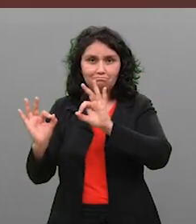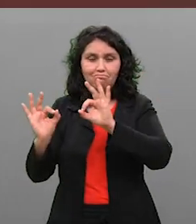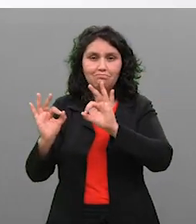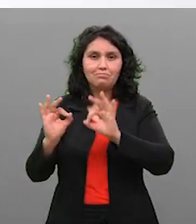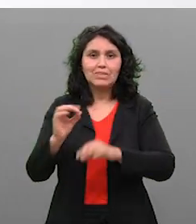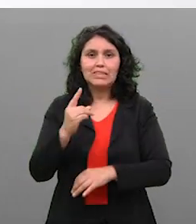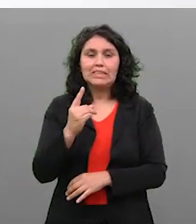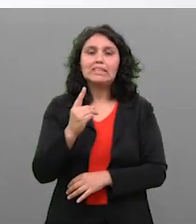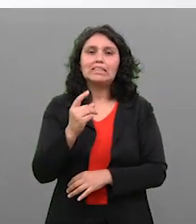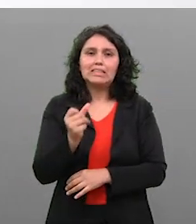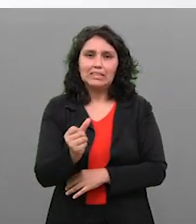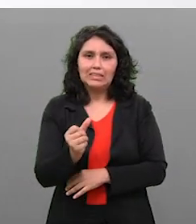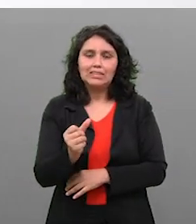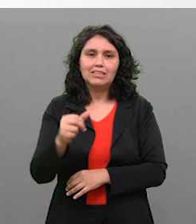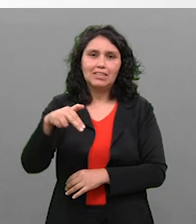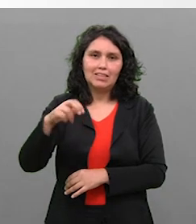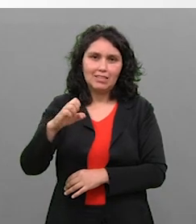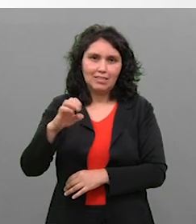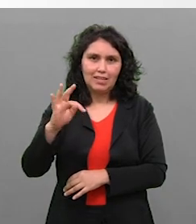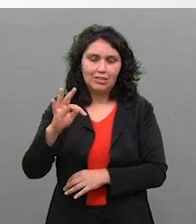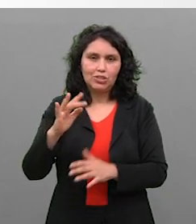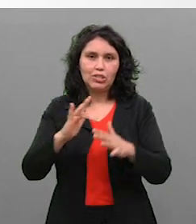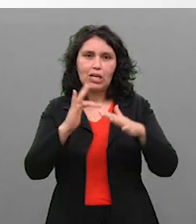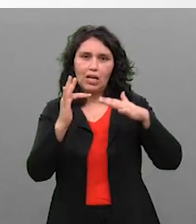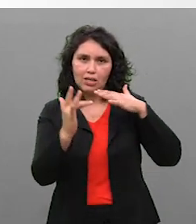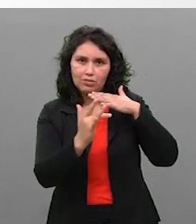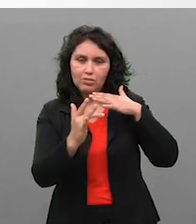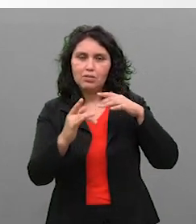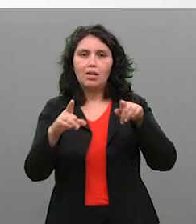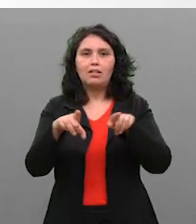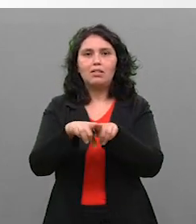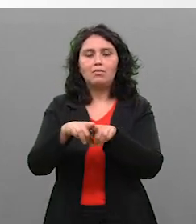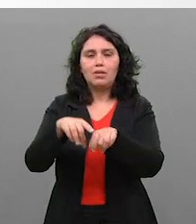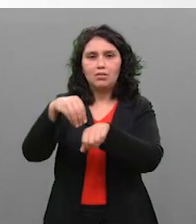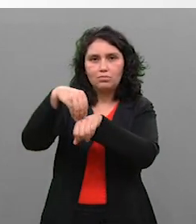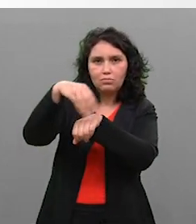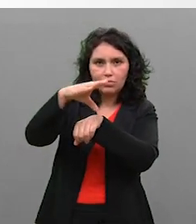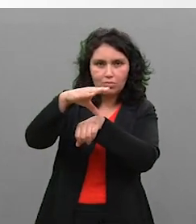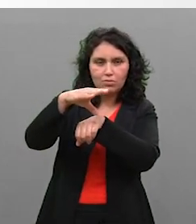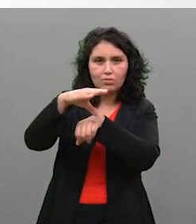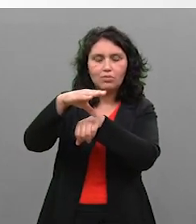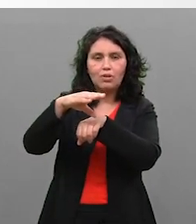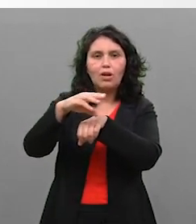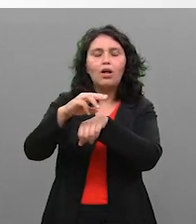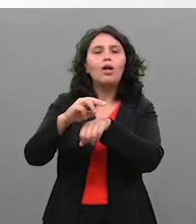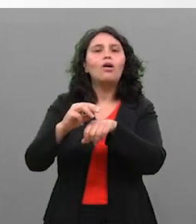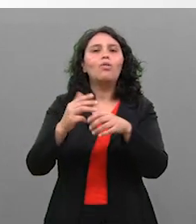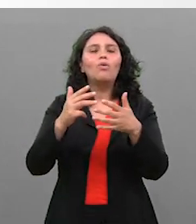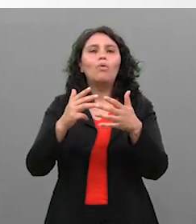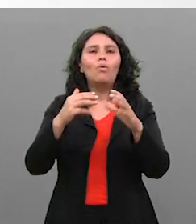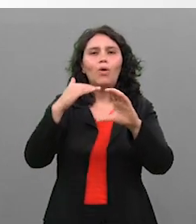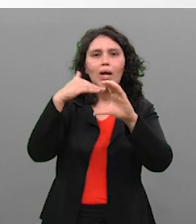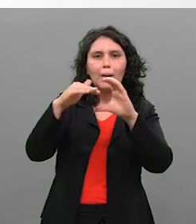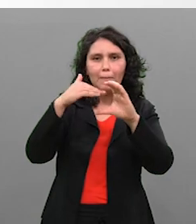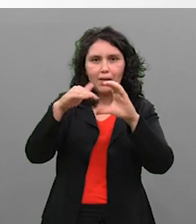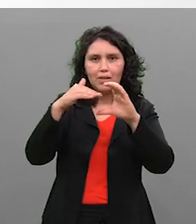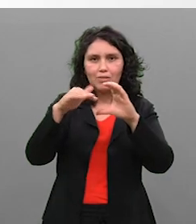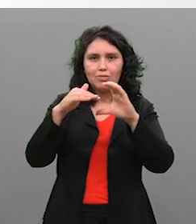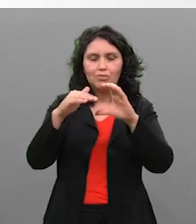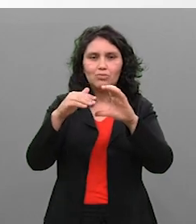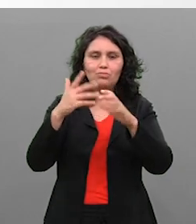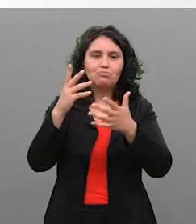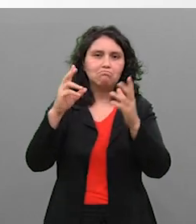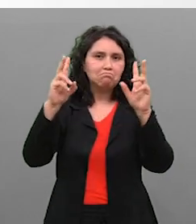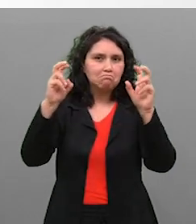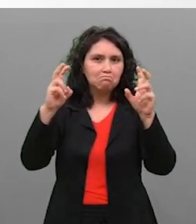Muito bem. Obrigada a você que acompanha a programação da TV Câmara no canal 16 da NET e nas redes sociais. Mande sua sugestão